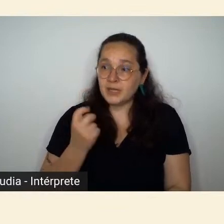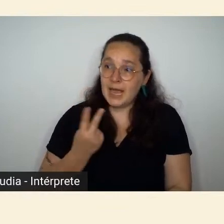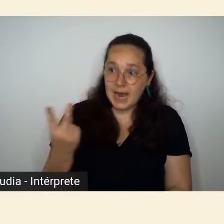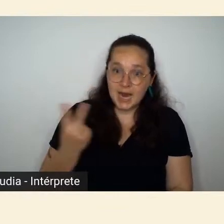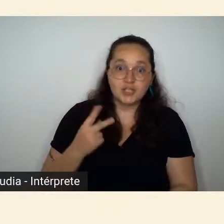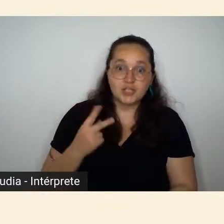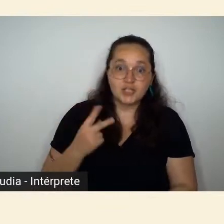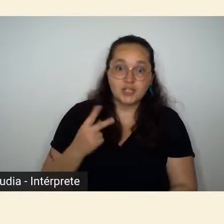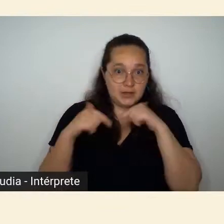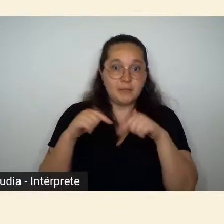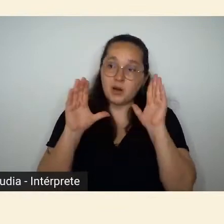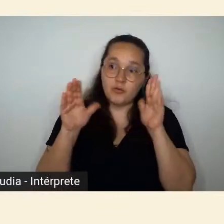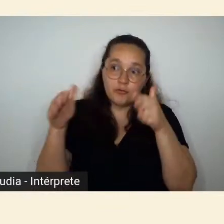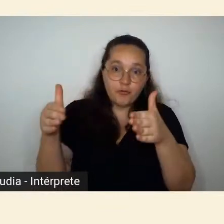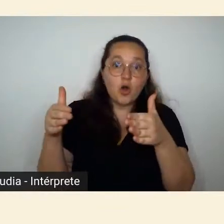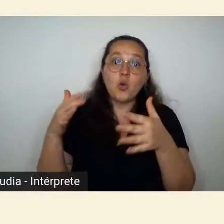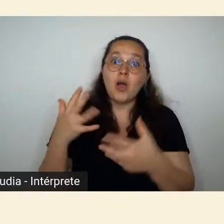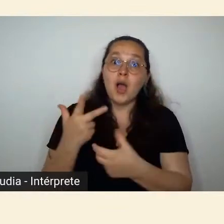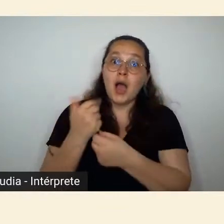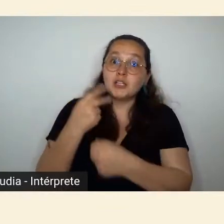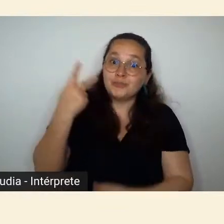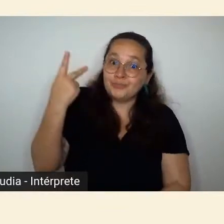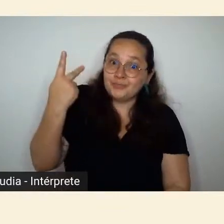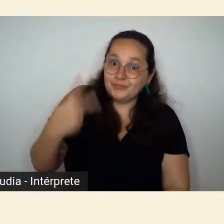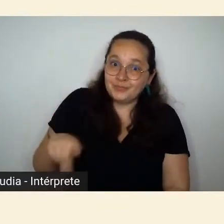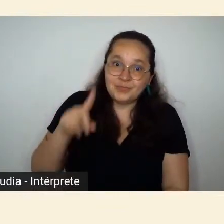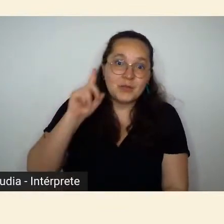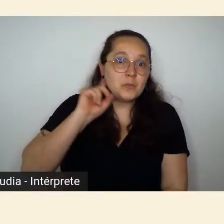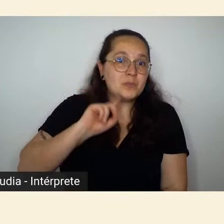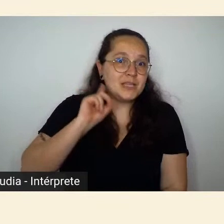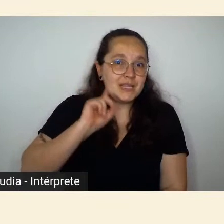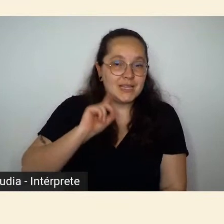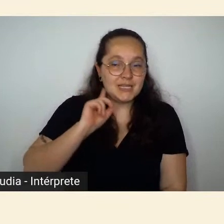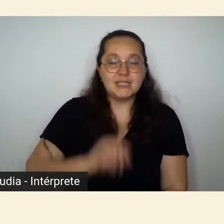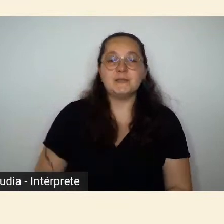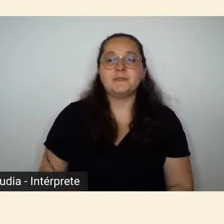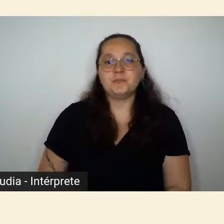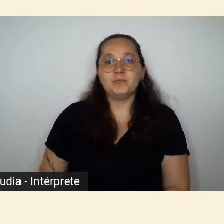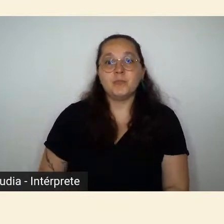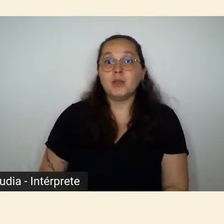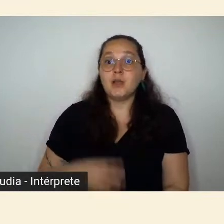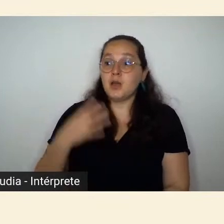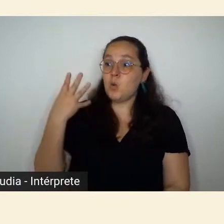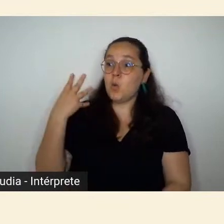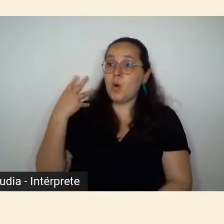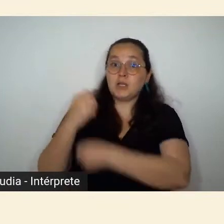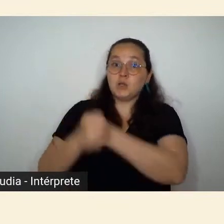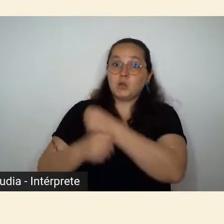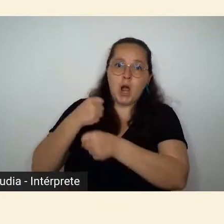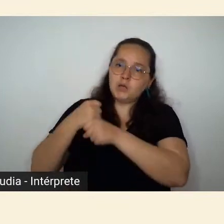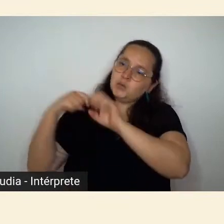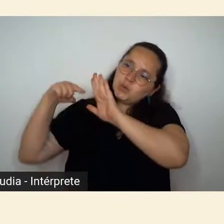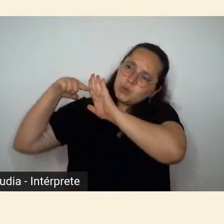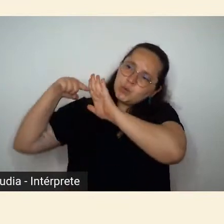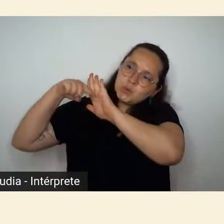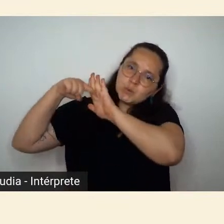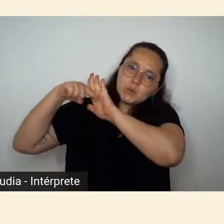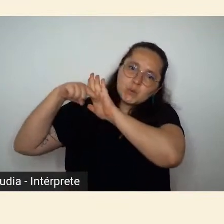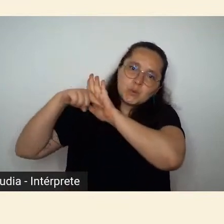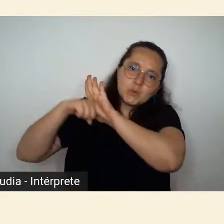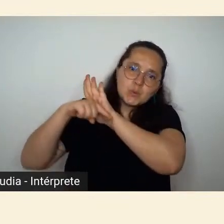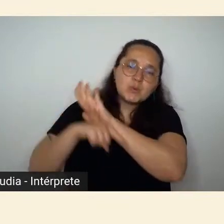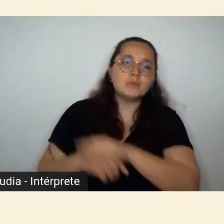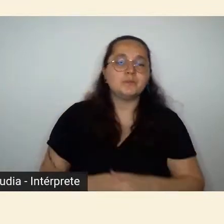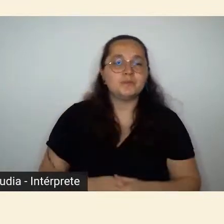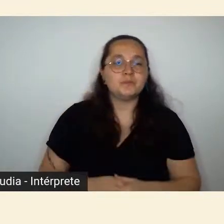voltados para a arte de Minas Gerais. Ela foi realizada ao longo de quatro anos e culmina com a publicação